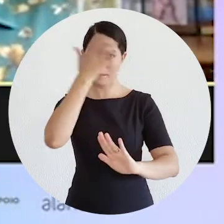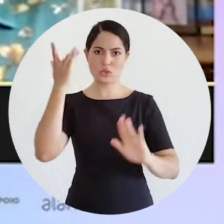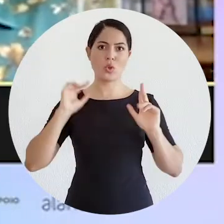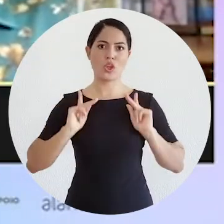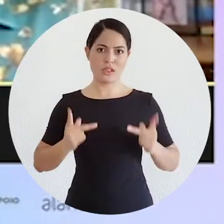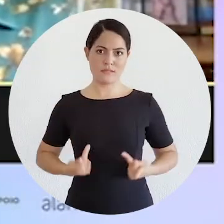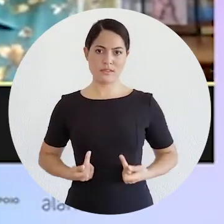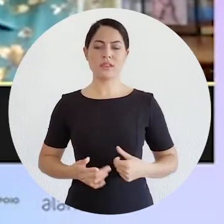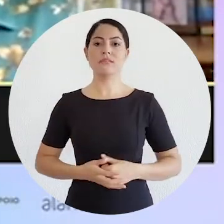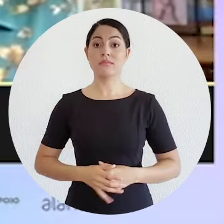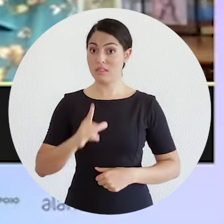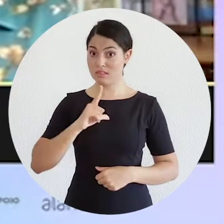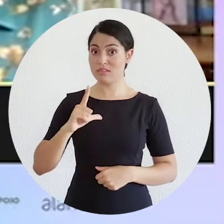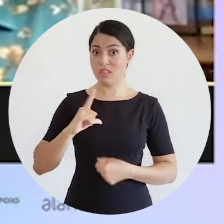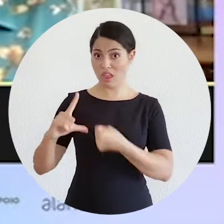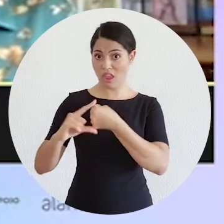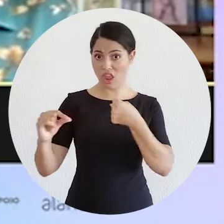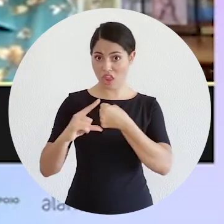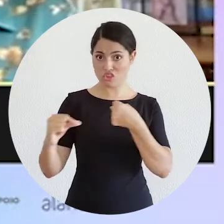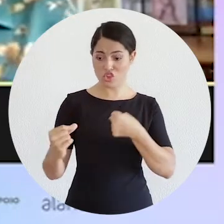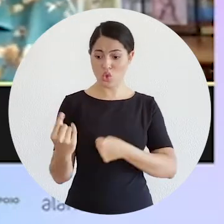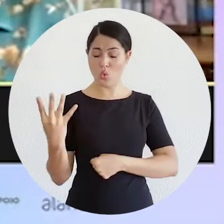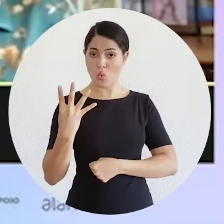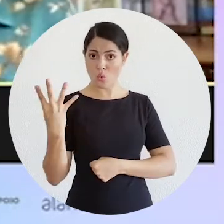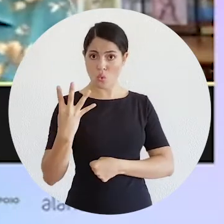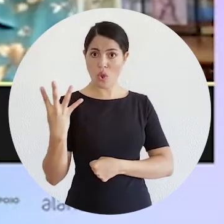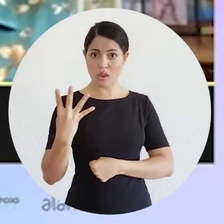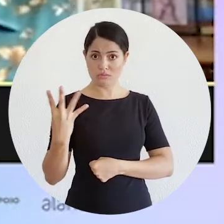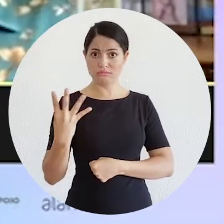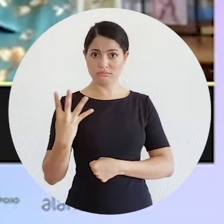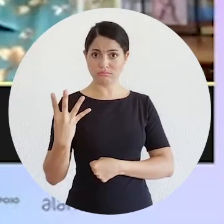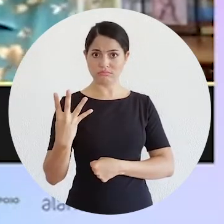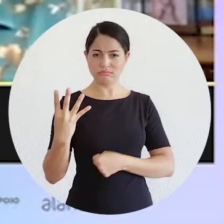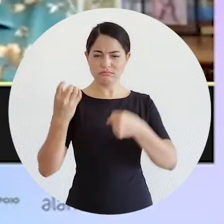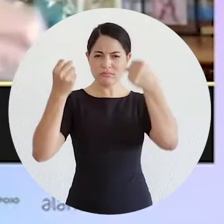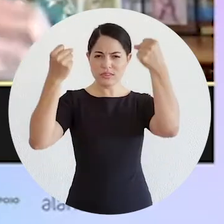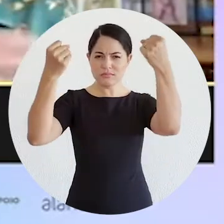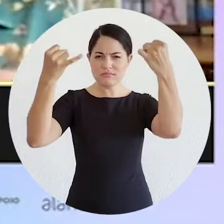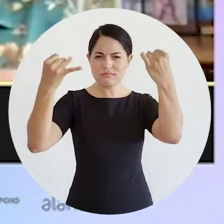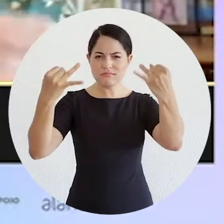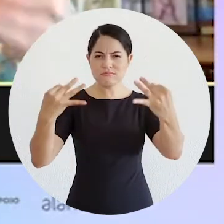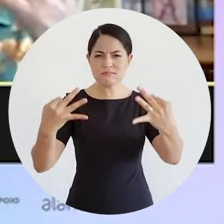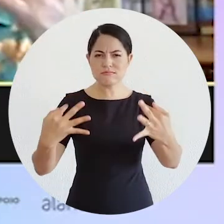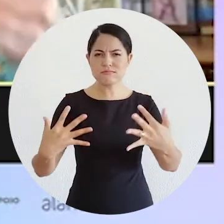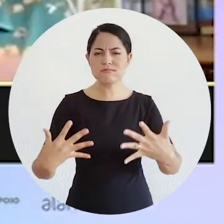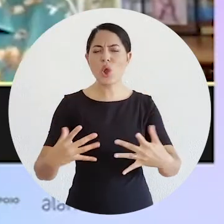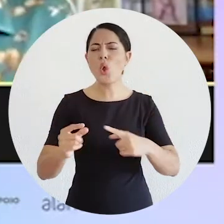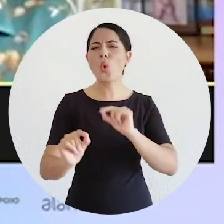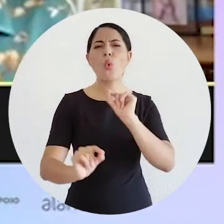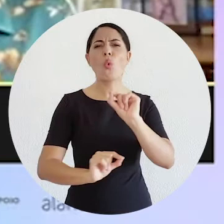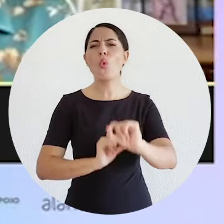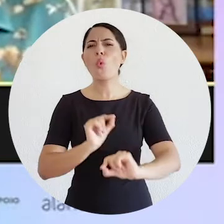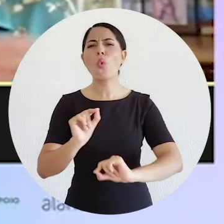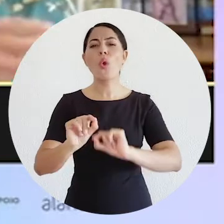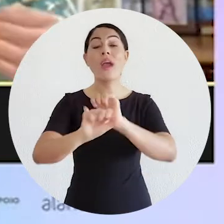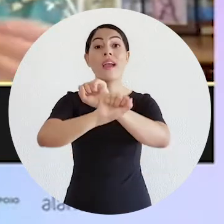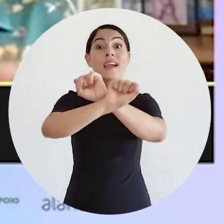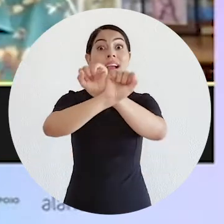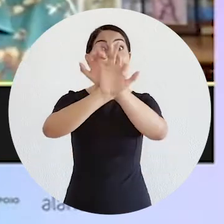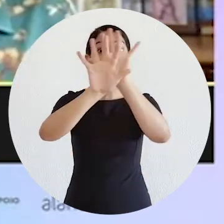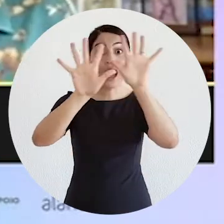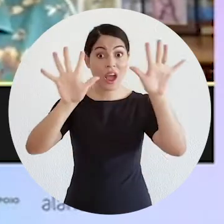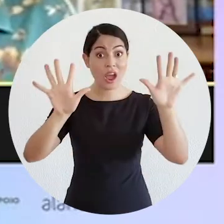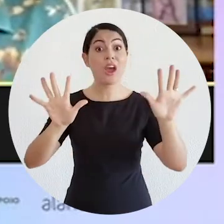que lá no artigo 4 fala especificamente,